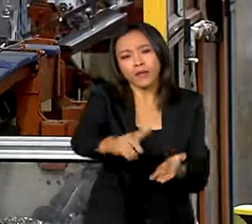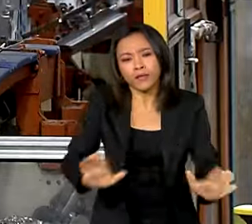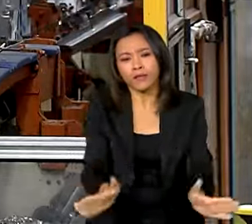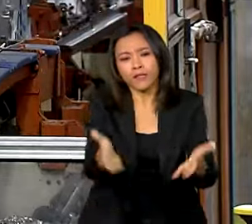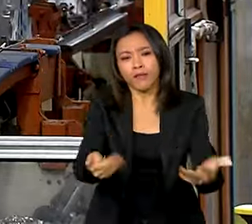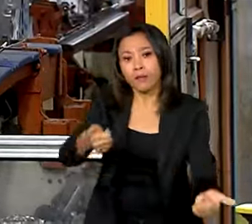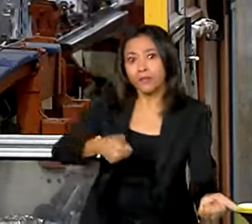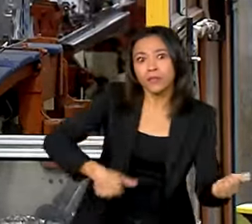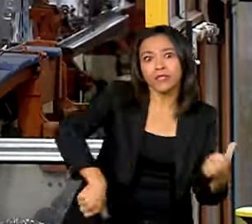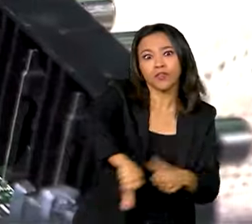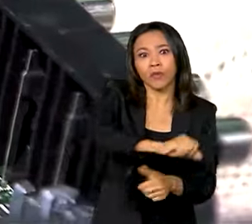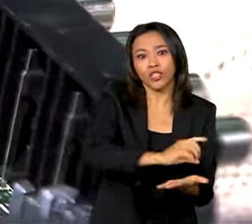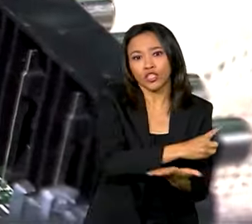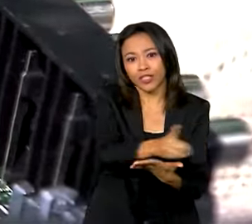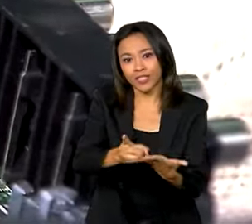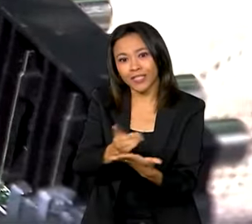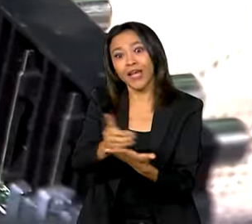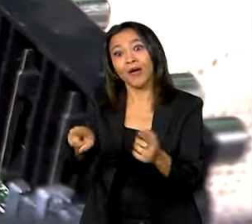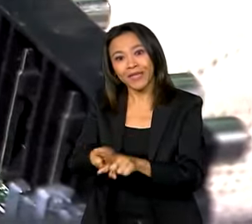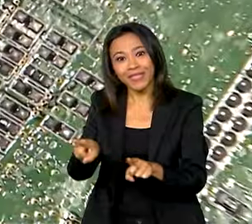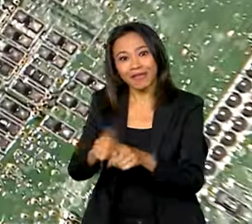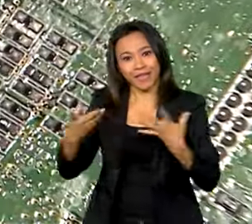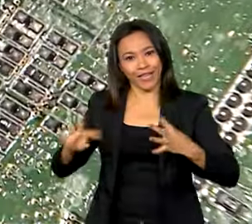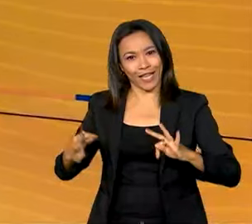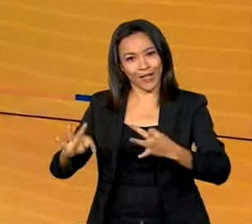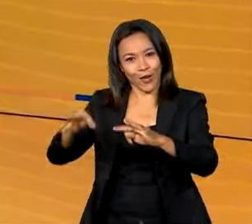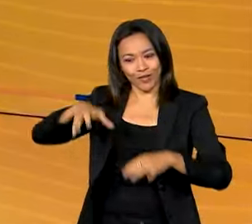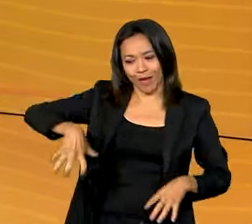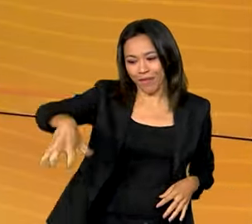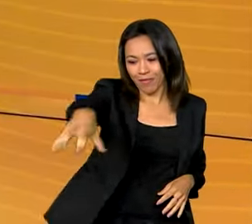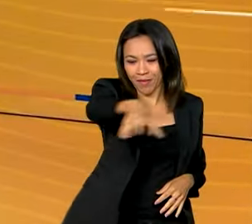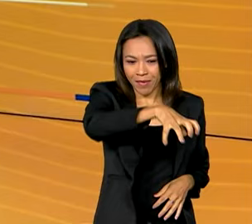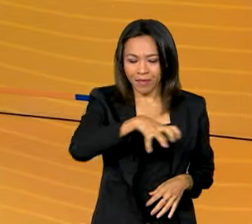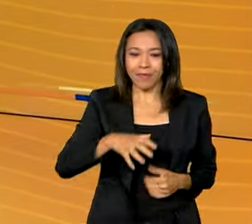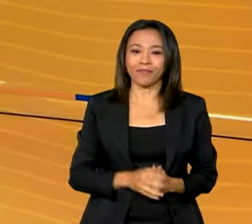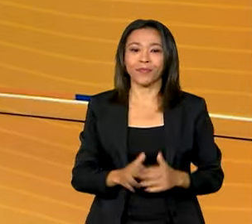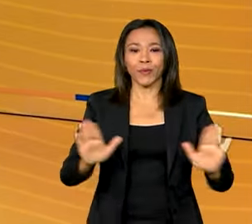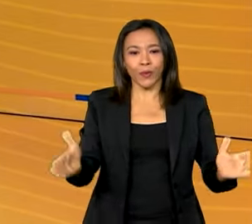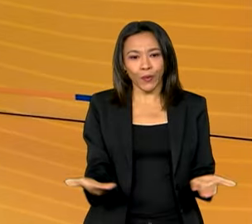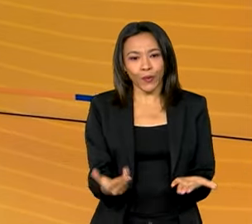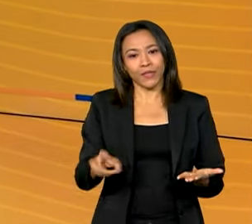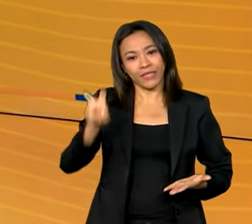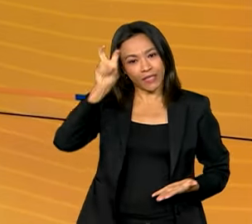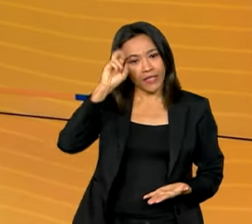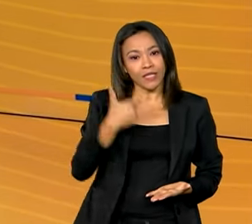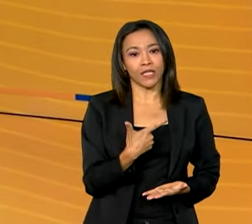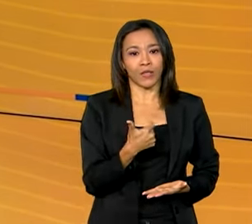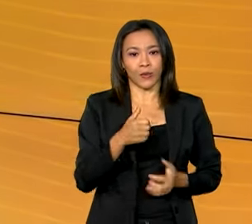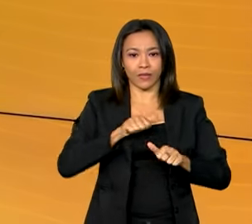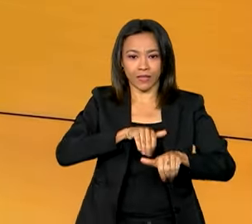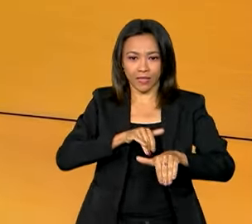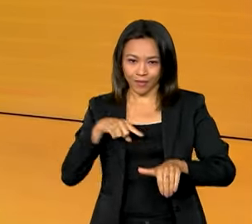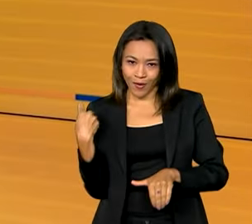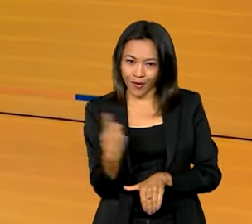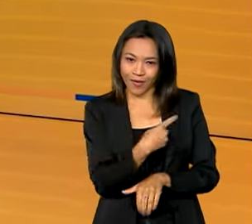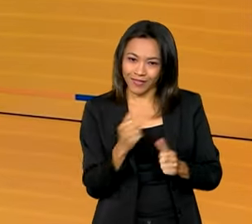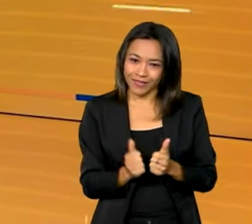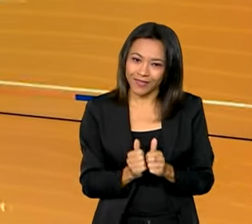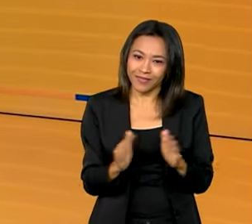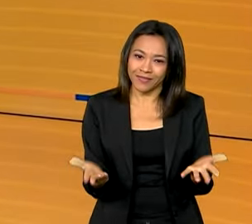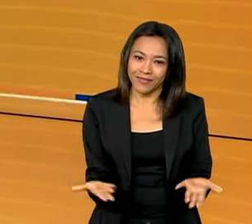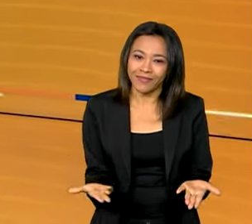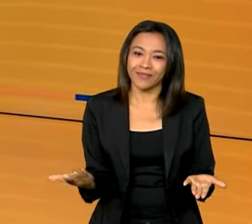transformação digital e modernizar parques tecnológicos. Quinta-feira, 12 de setembro. O Brasil em Dia